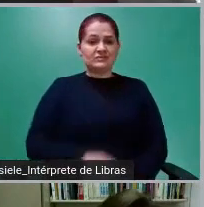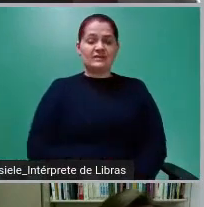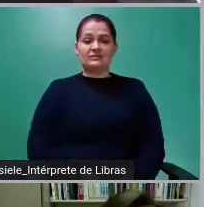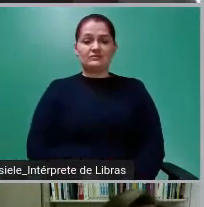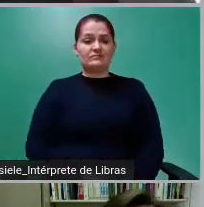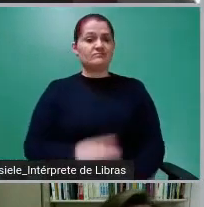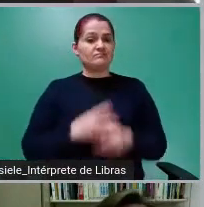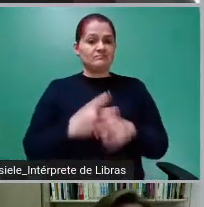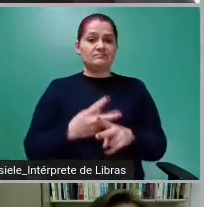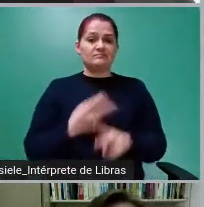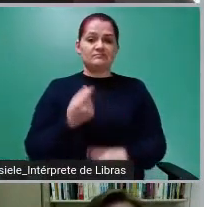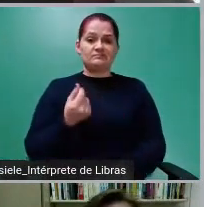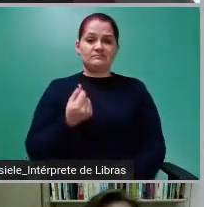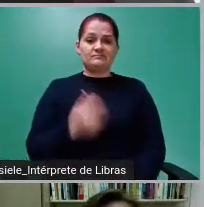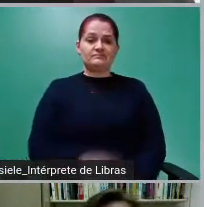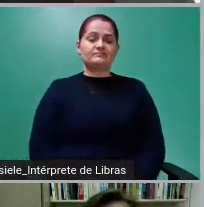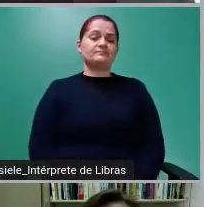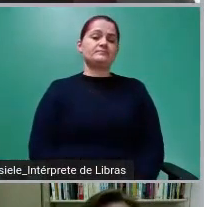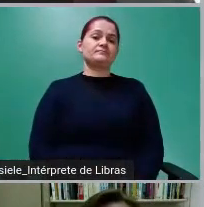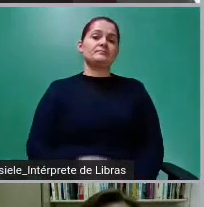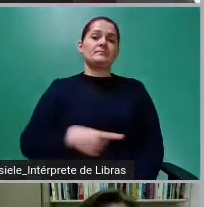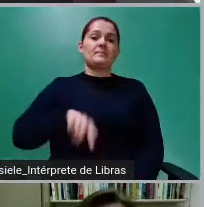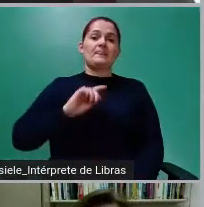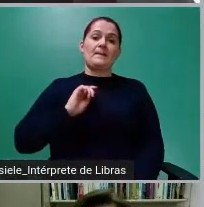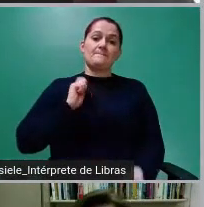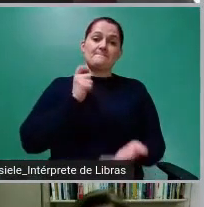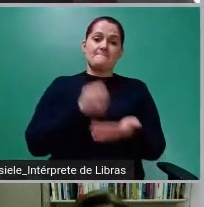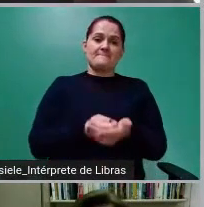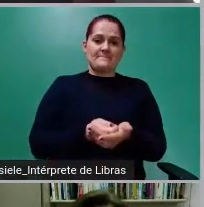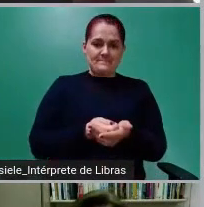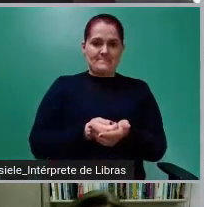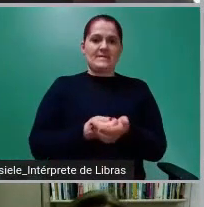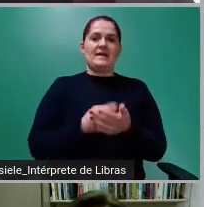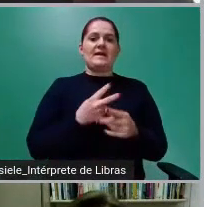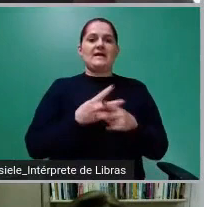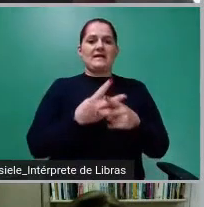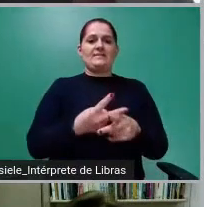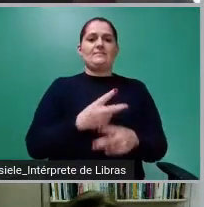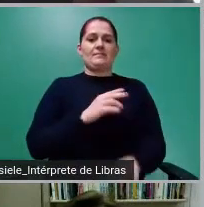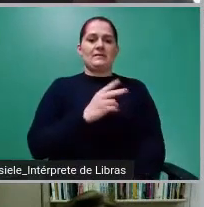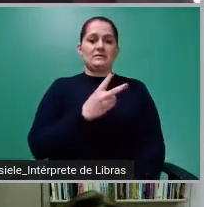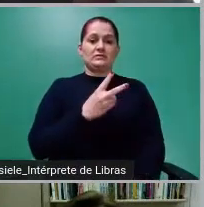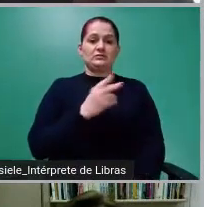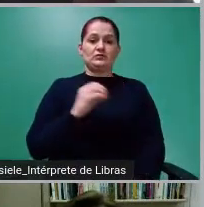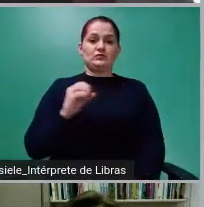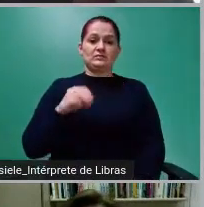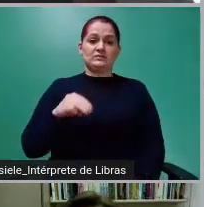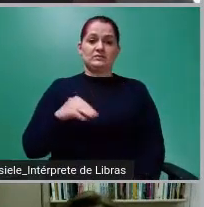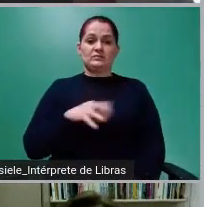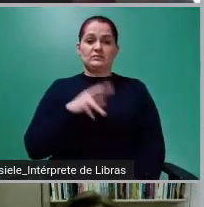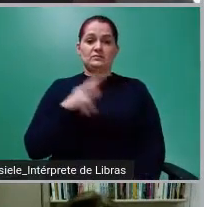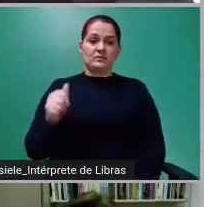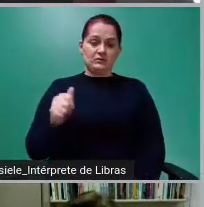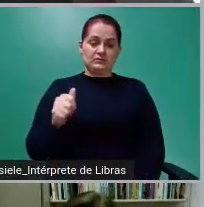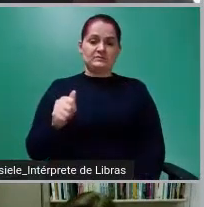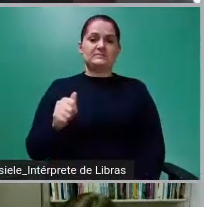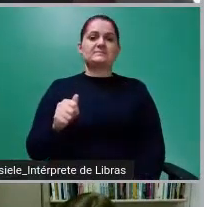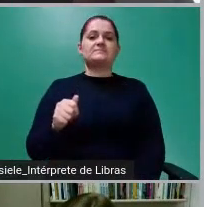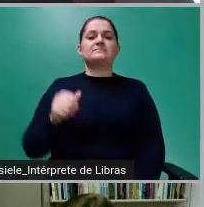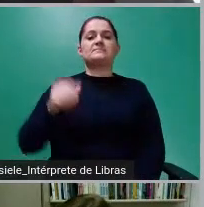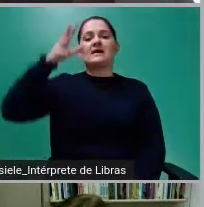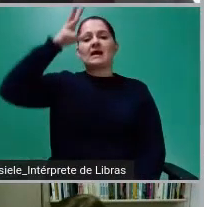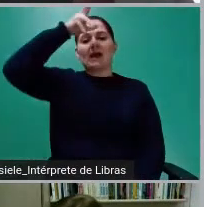Para pagar esse empréstimo de 200 milhões, o município de Belo